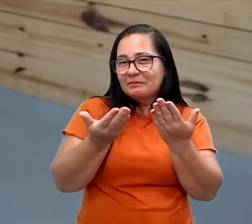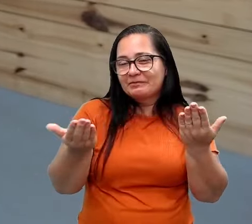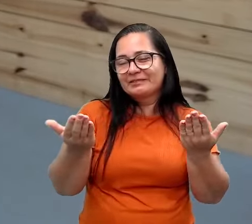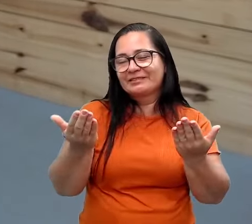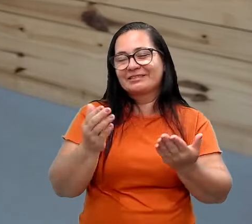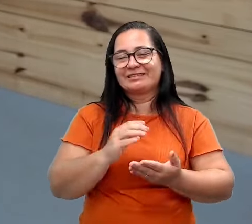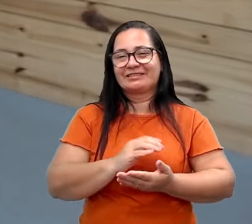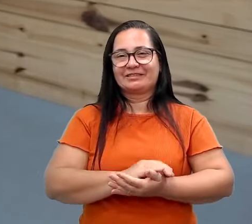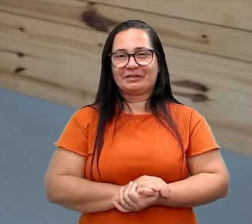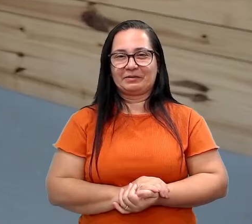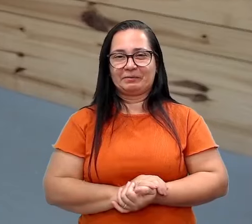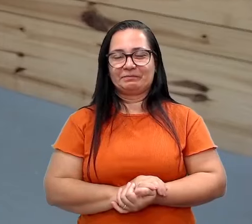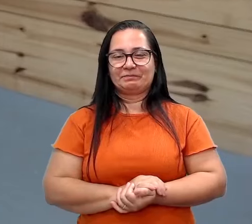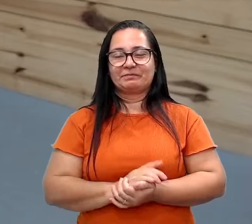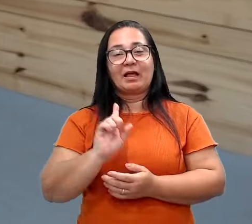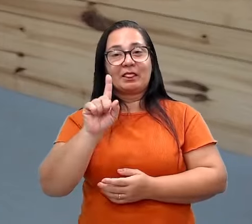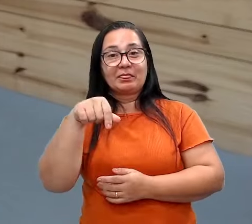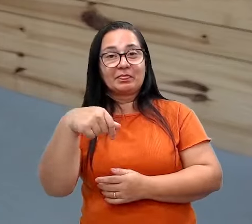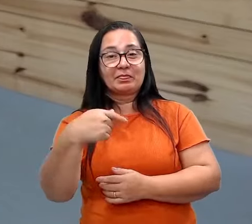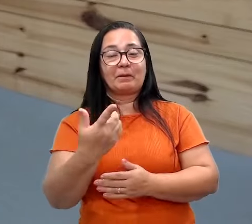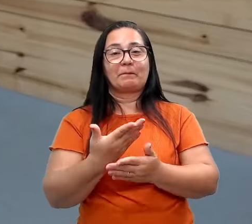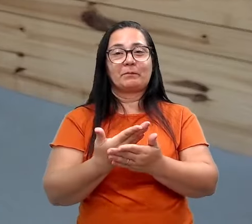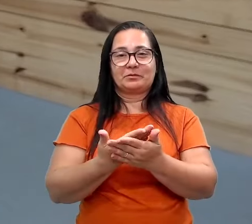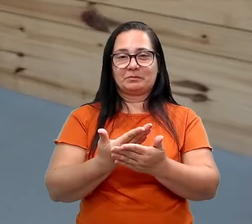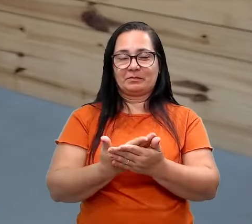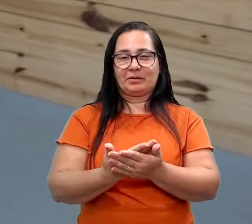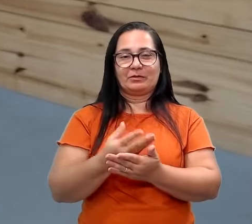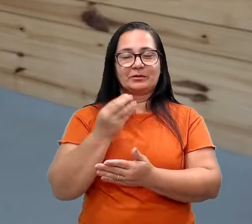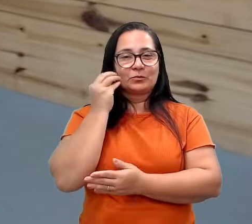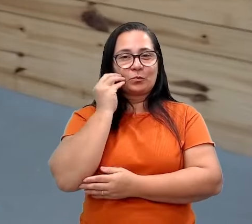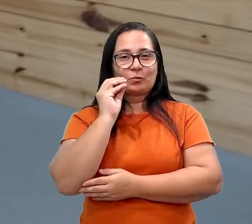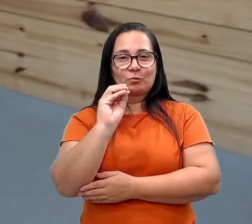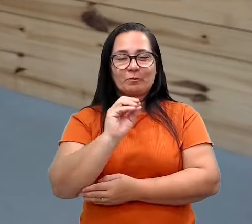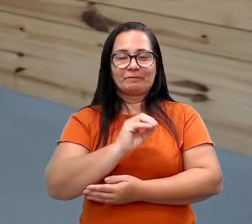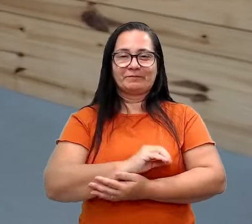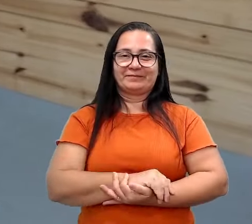obrigada. Até a próxima aula. Um cheiro bem grande.